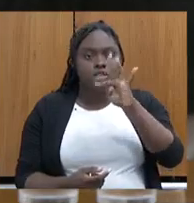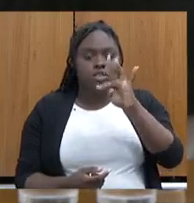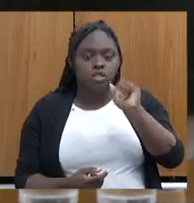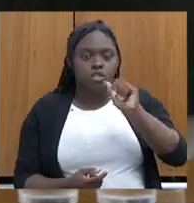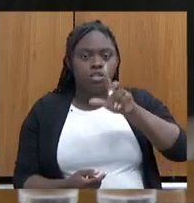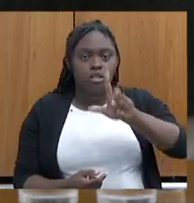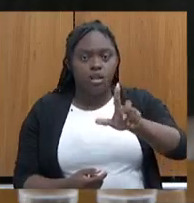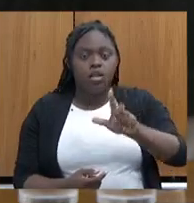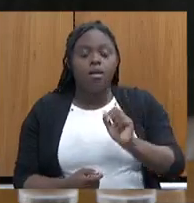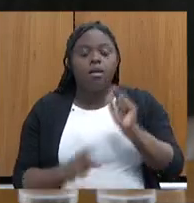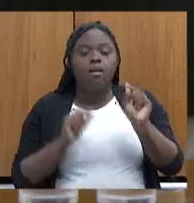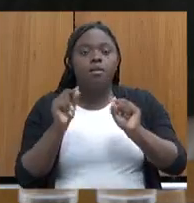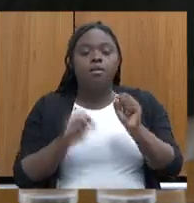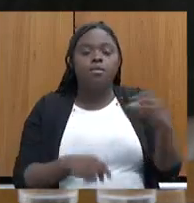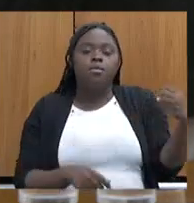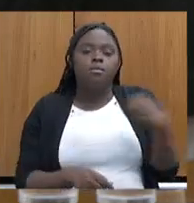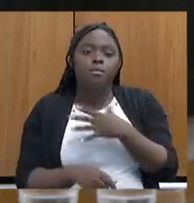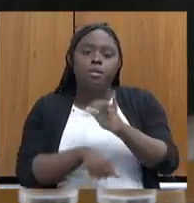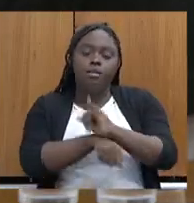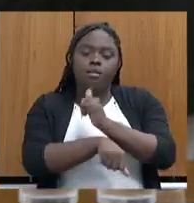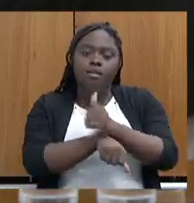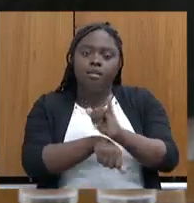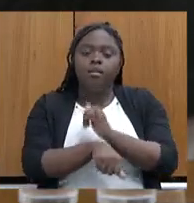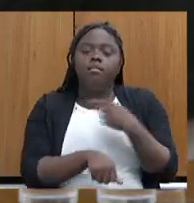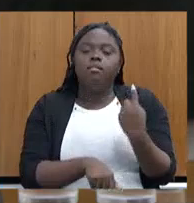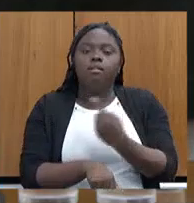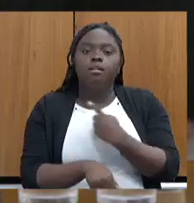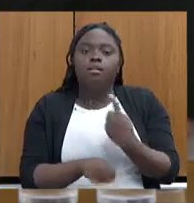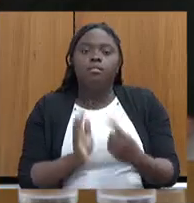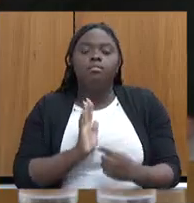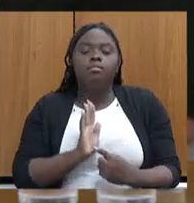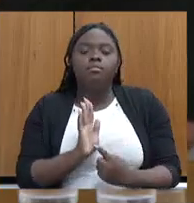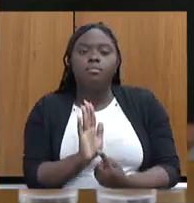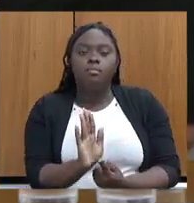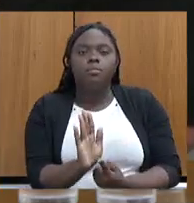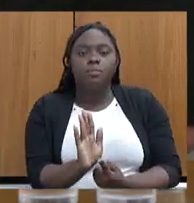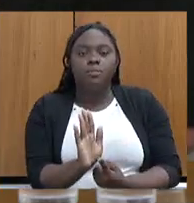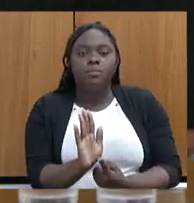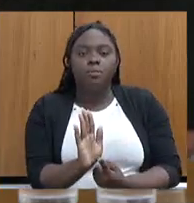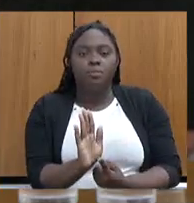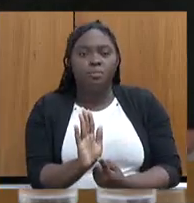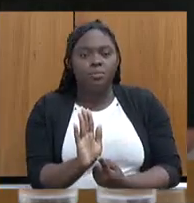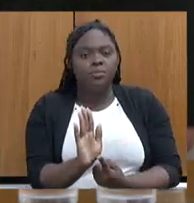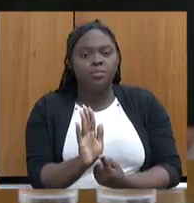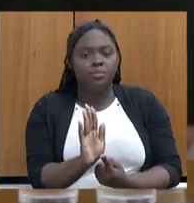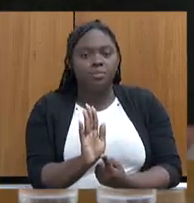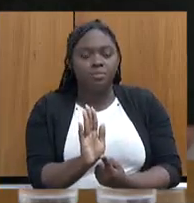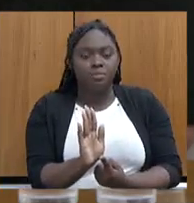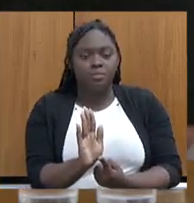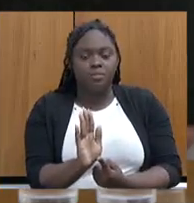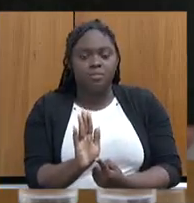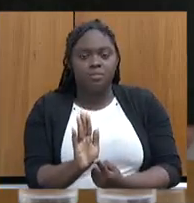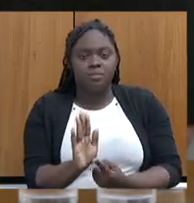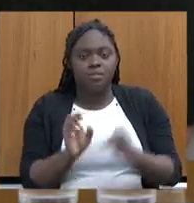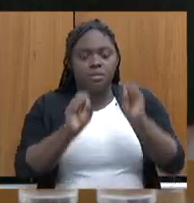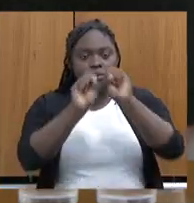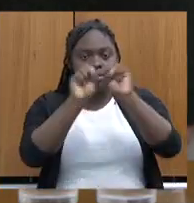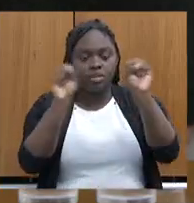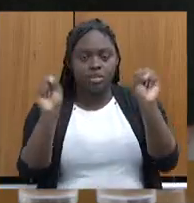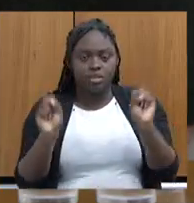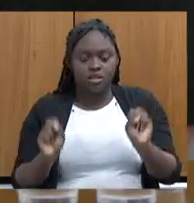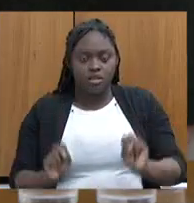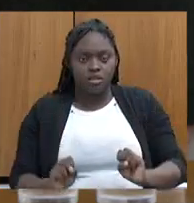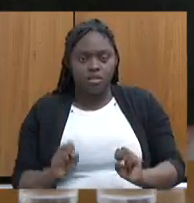Digital é uma nova ferramenta que levamos o sistema do